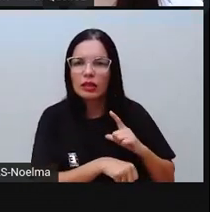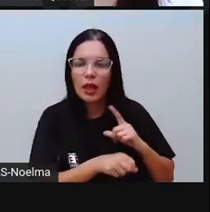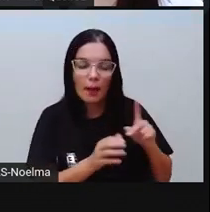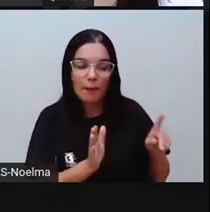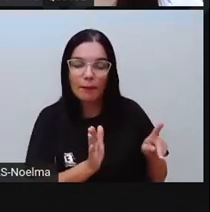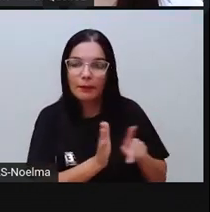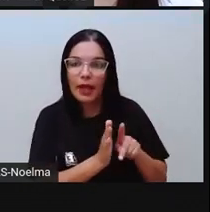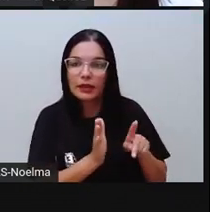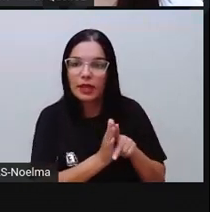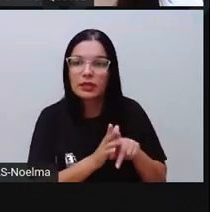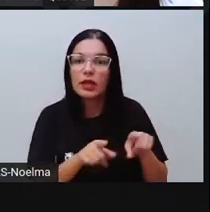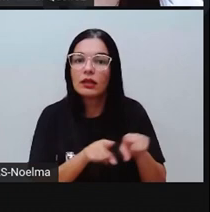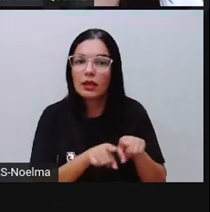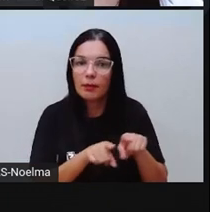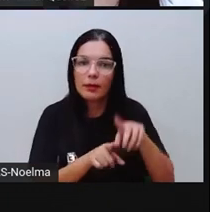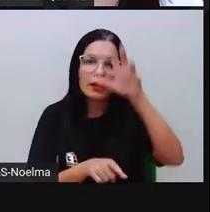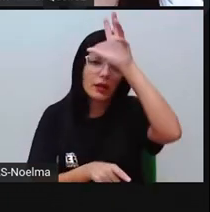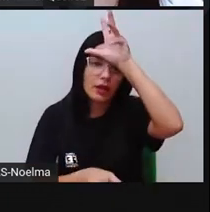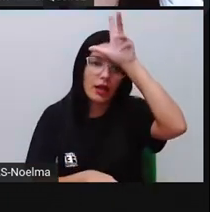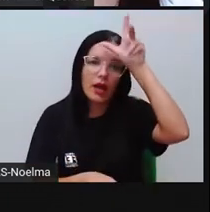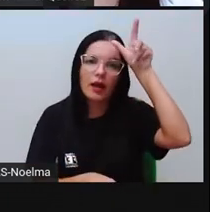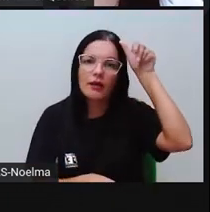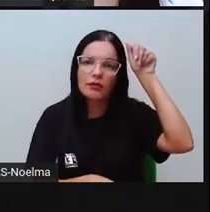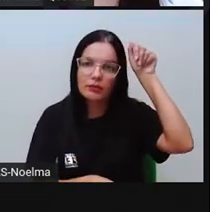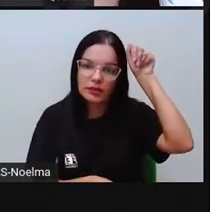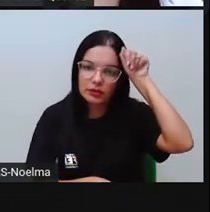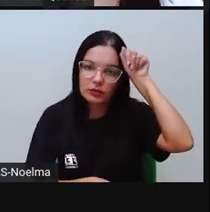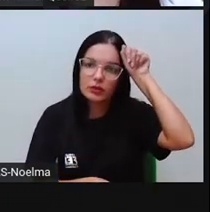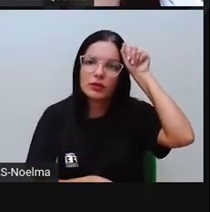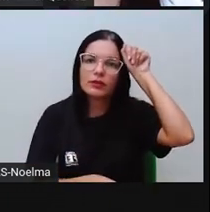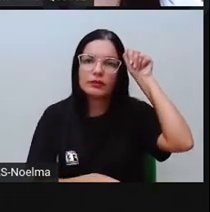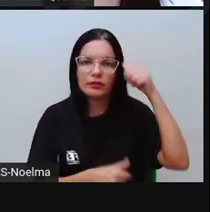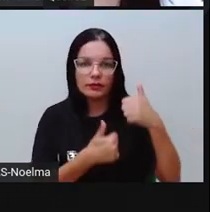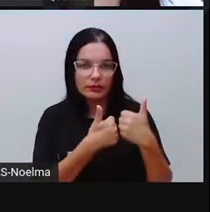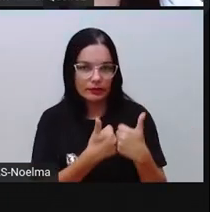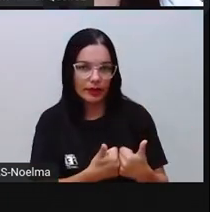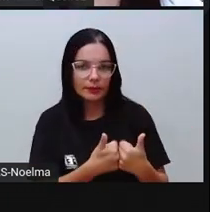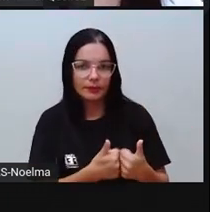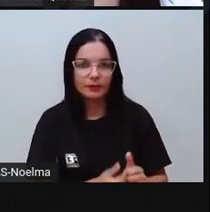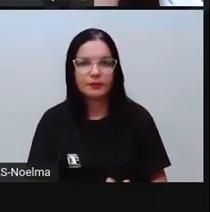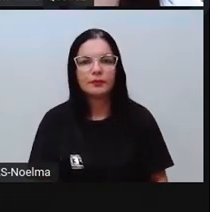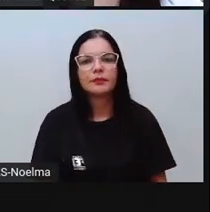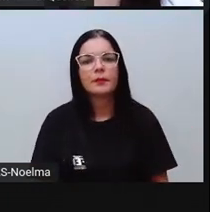este bioma Amazônia, certo?